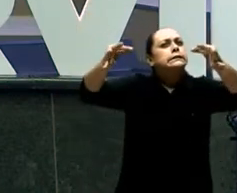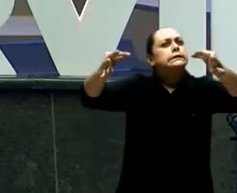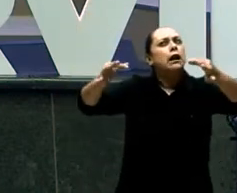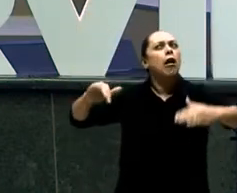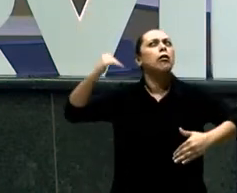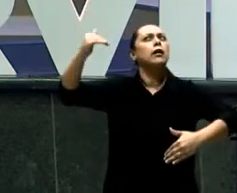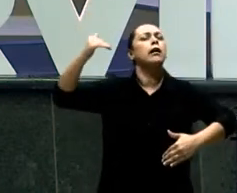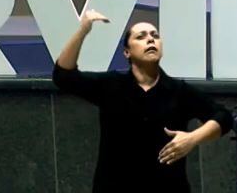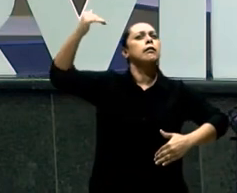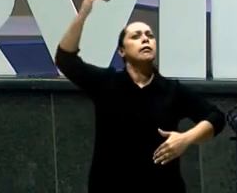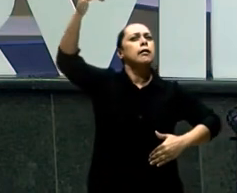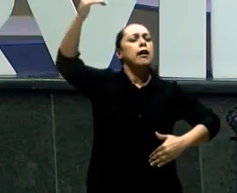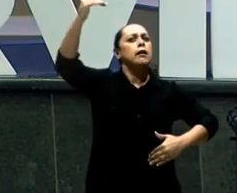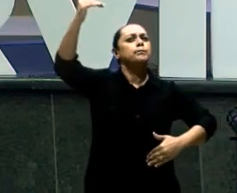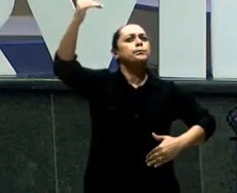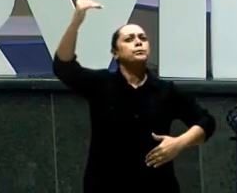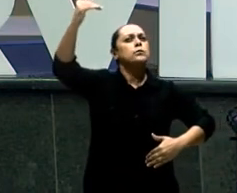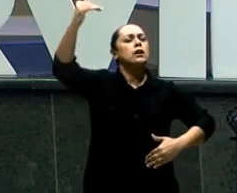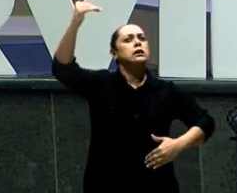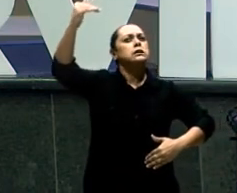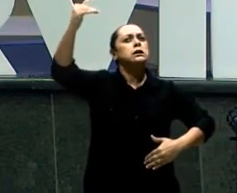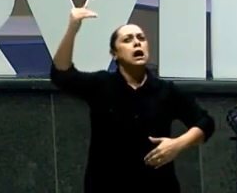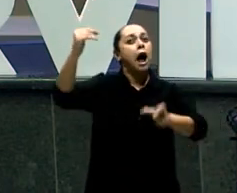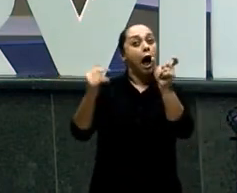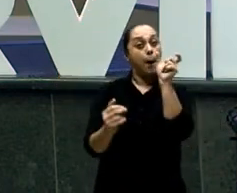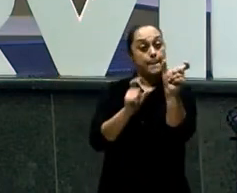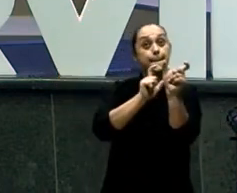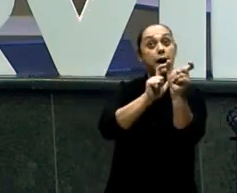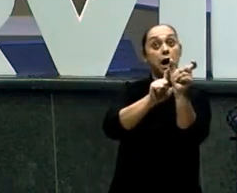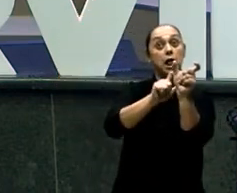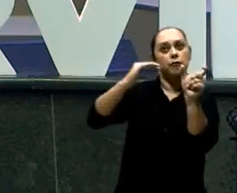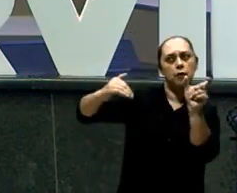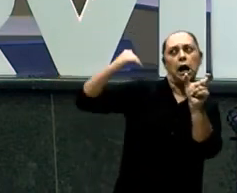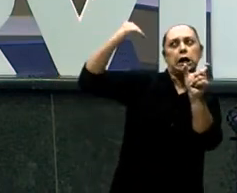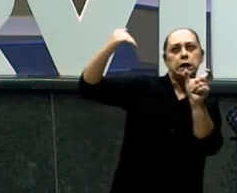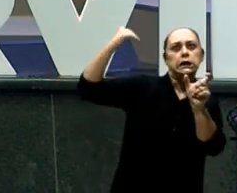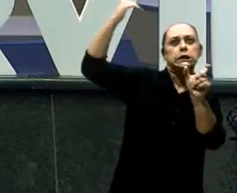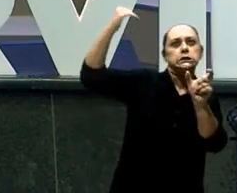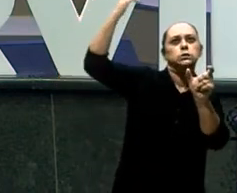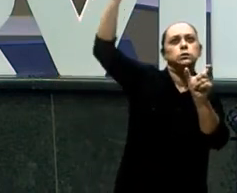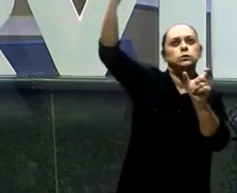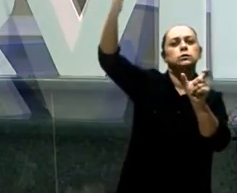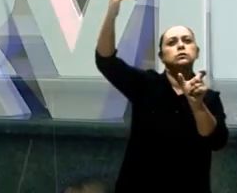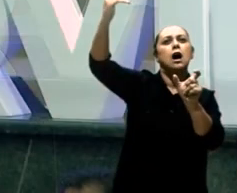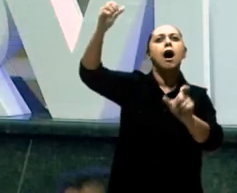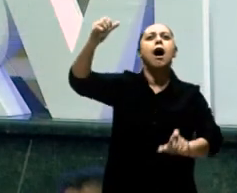latim E no latim A palavra crescer Aqui vai aparecer Como adolesco